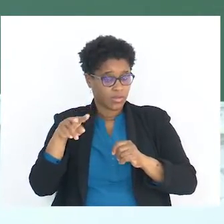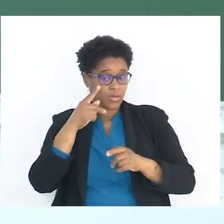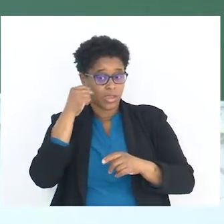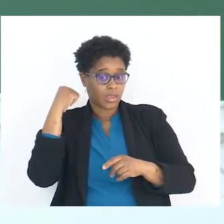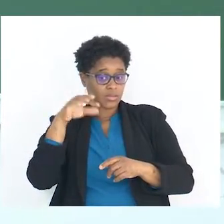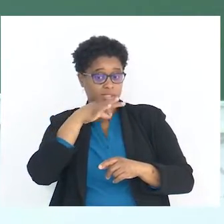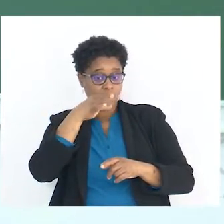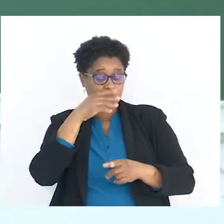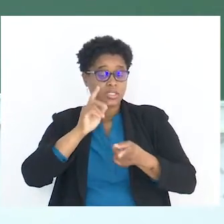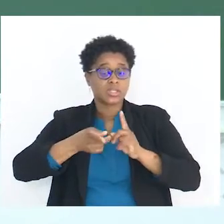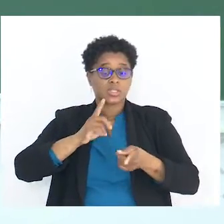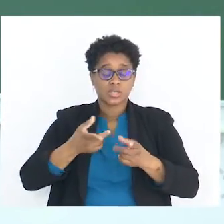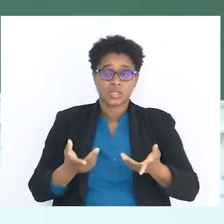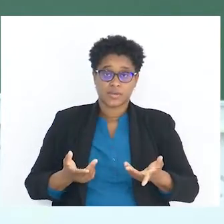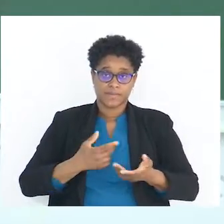que...